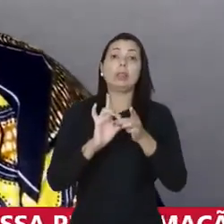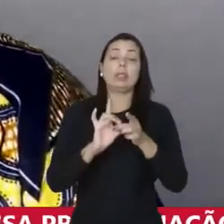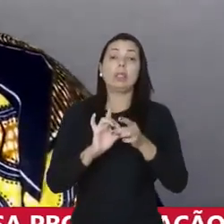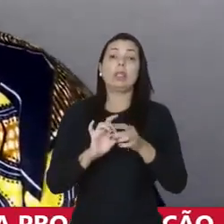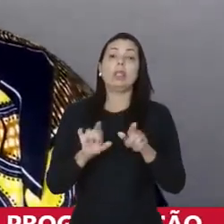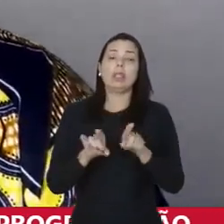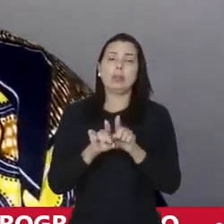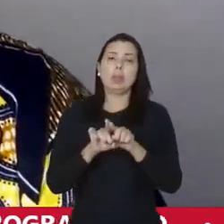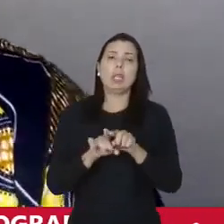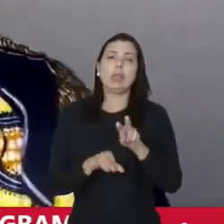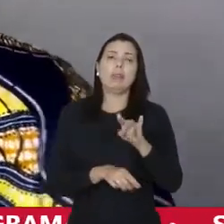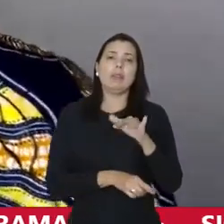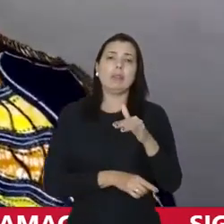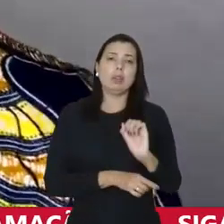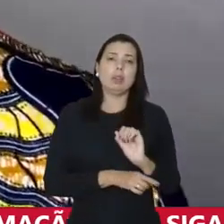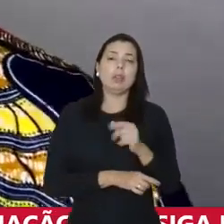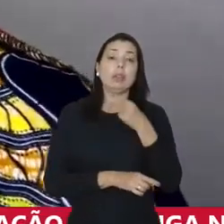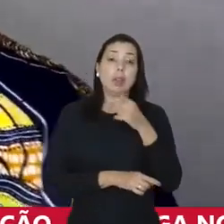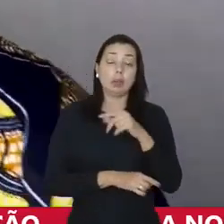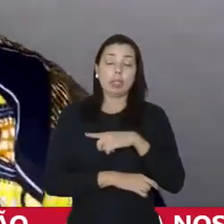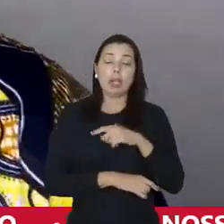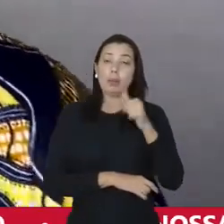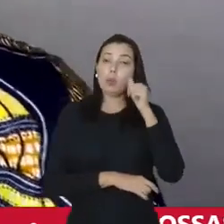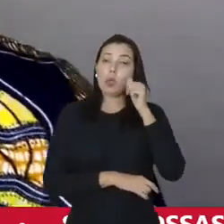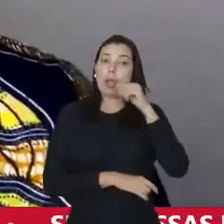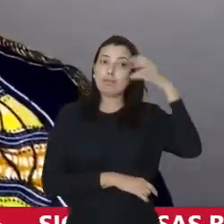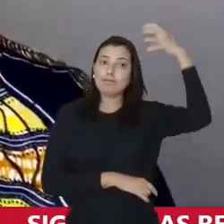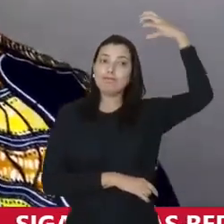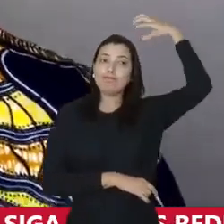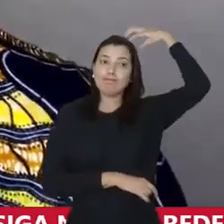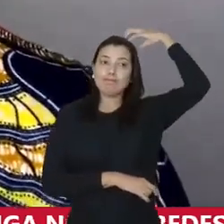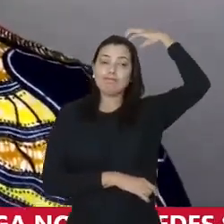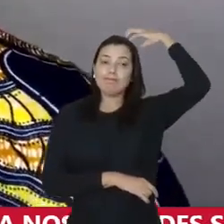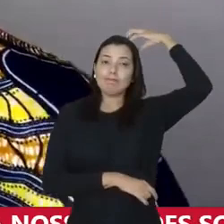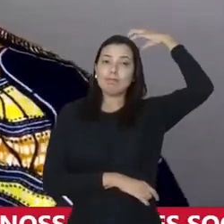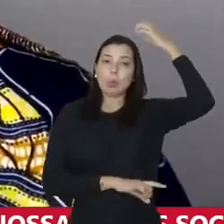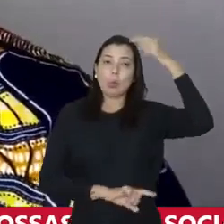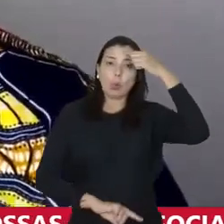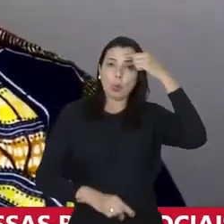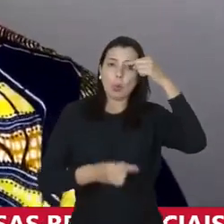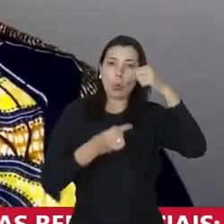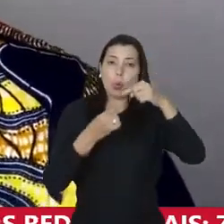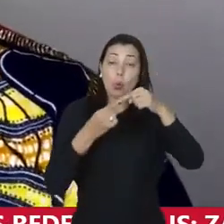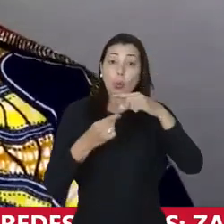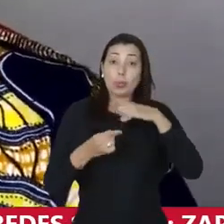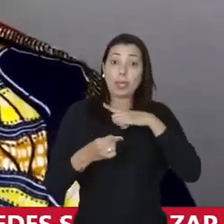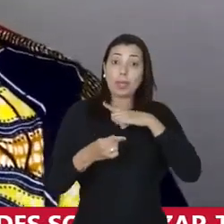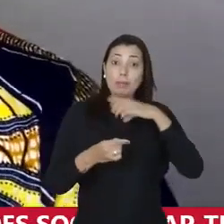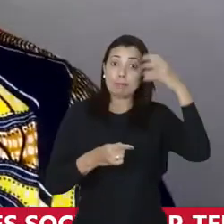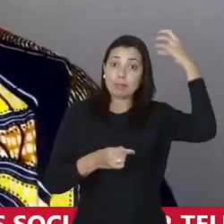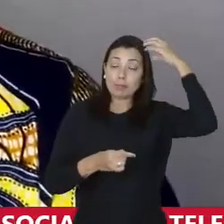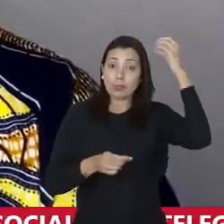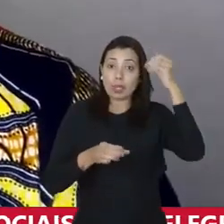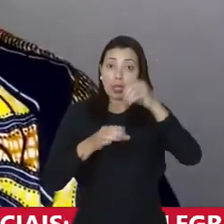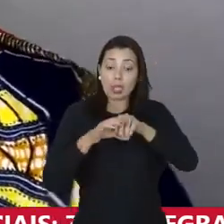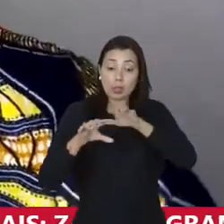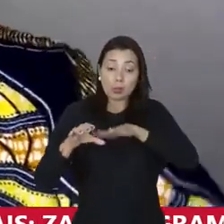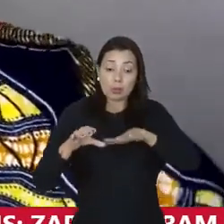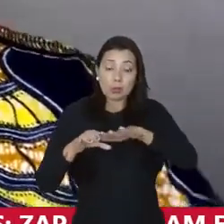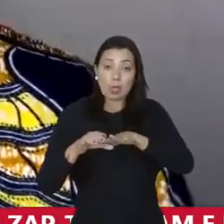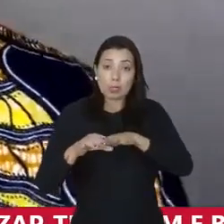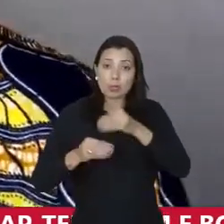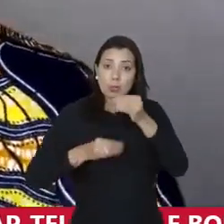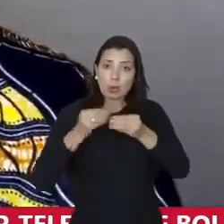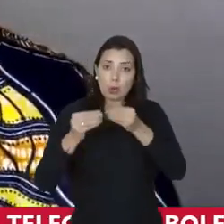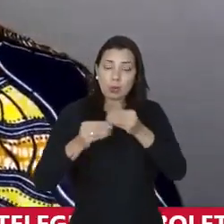querida Verônica, ela falou da Benedita da Silva, do impacto que é ter Benedita da Silva dentro desses espaços e